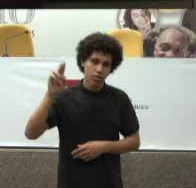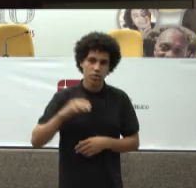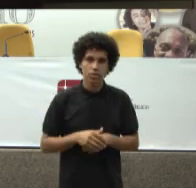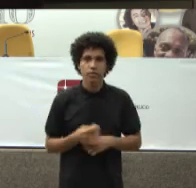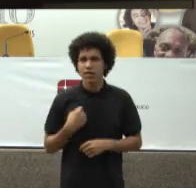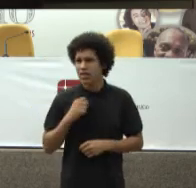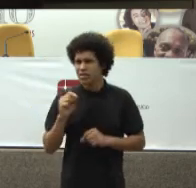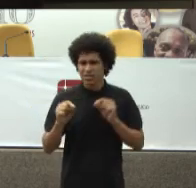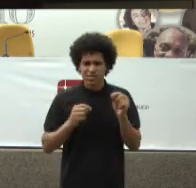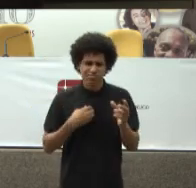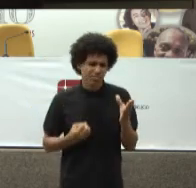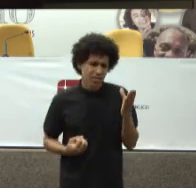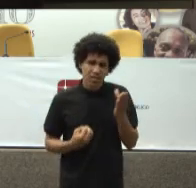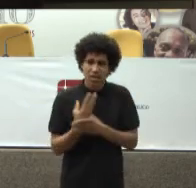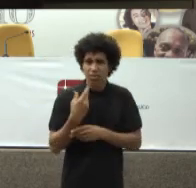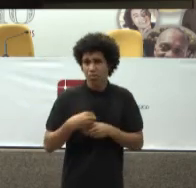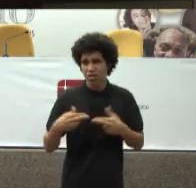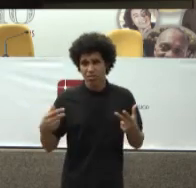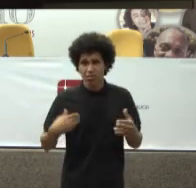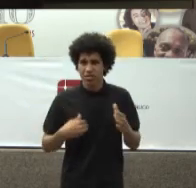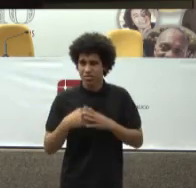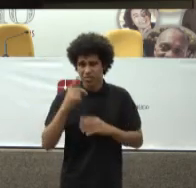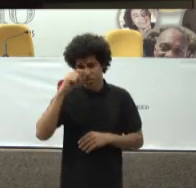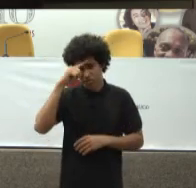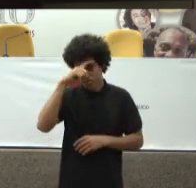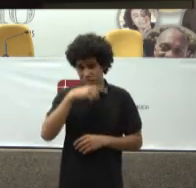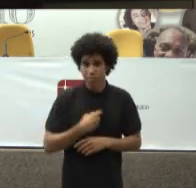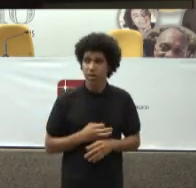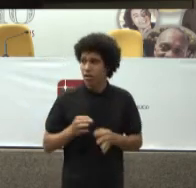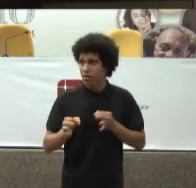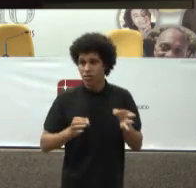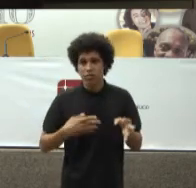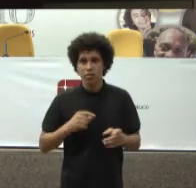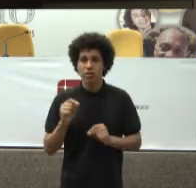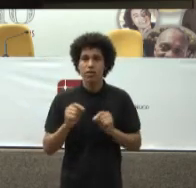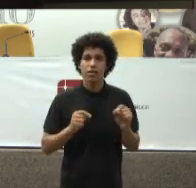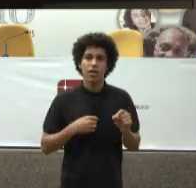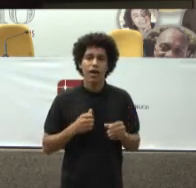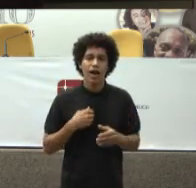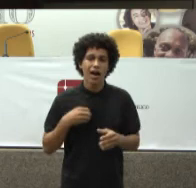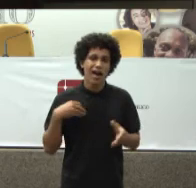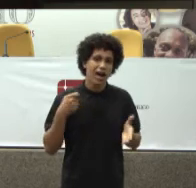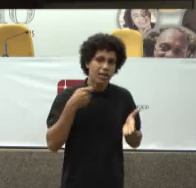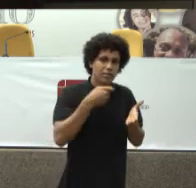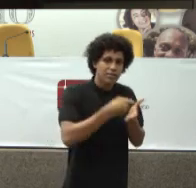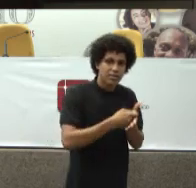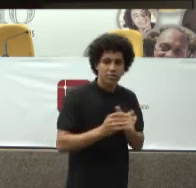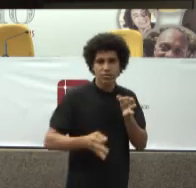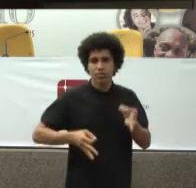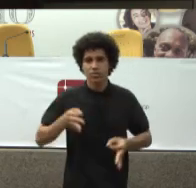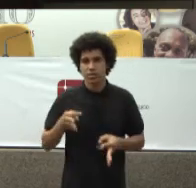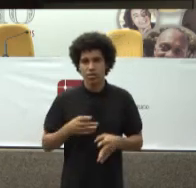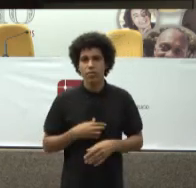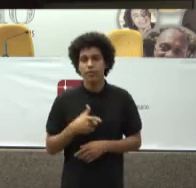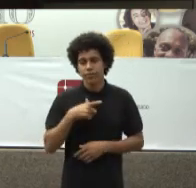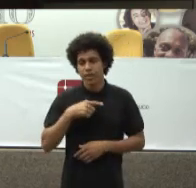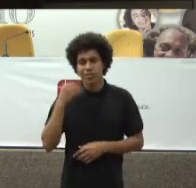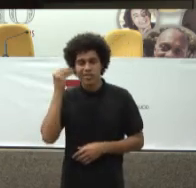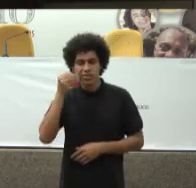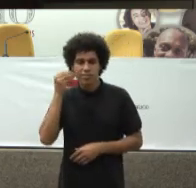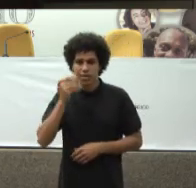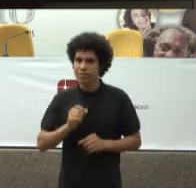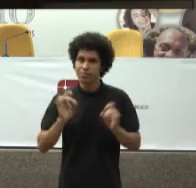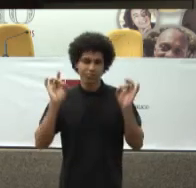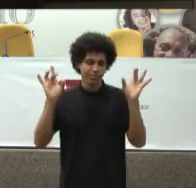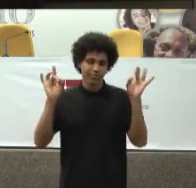instrumento Custoso Para resolvê-lo Que é a ação judicial A gente está tentando mediar Temos uma experiência Fantástica no Rio de Janeiro